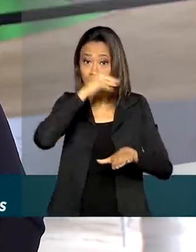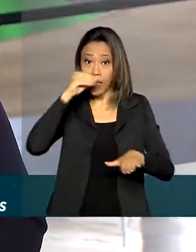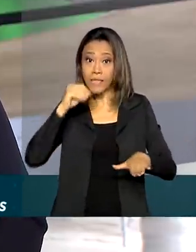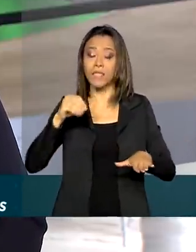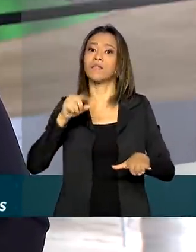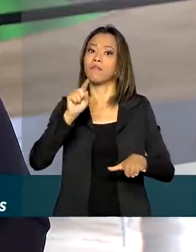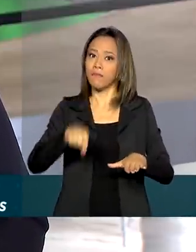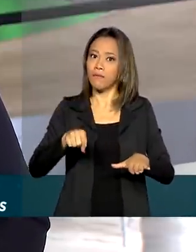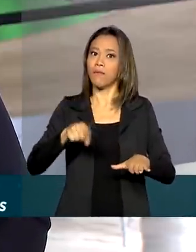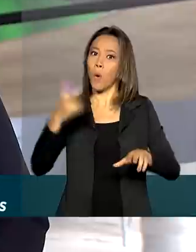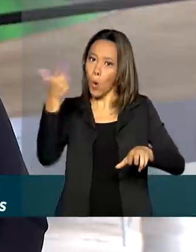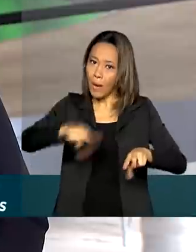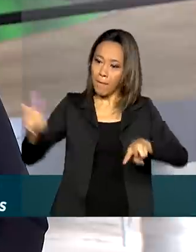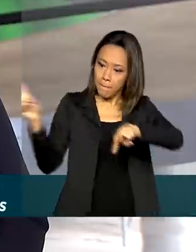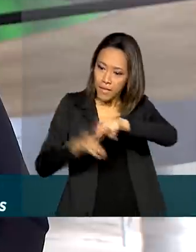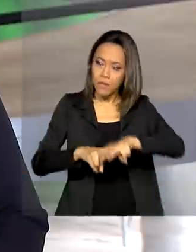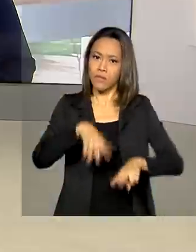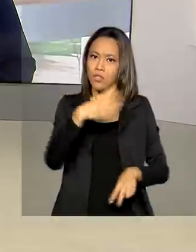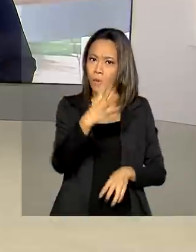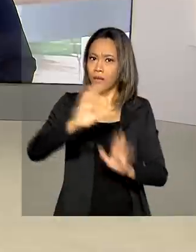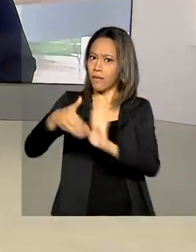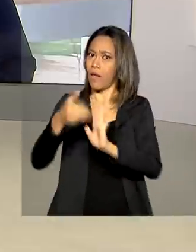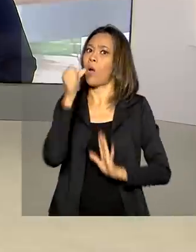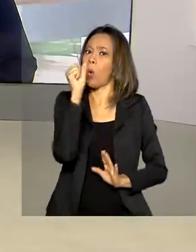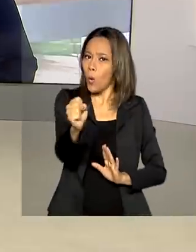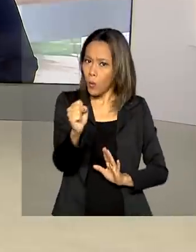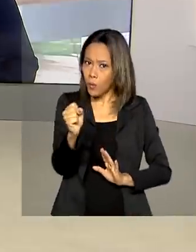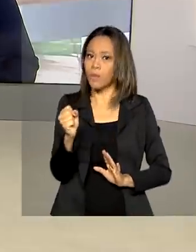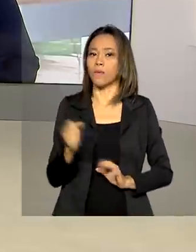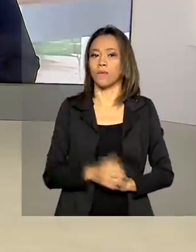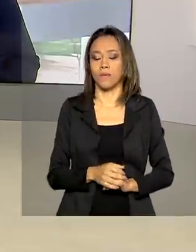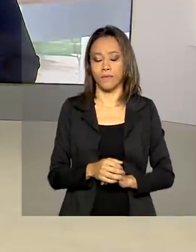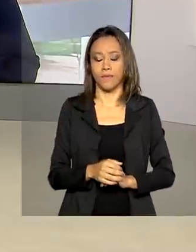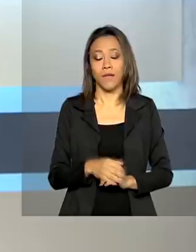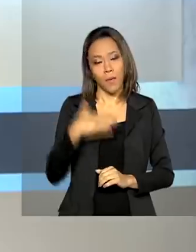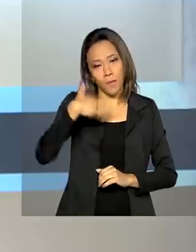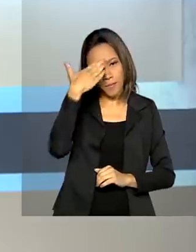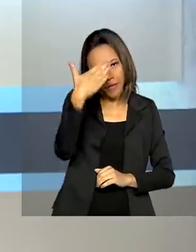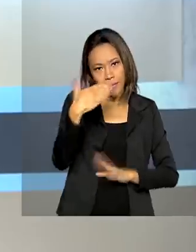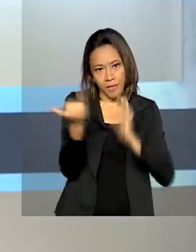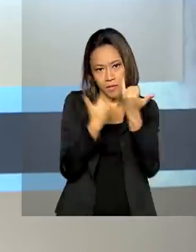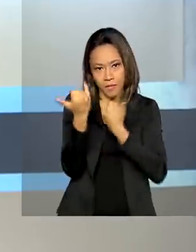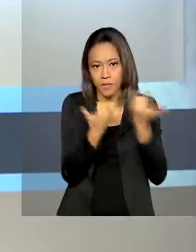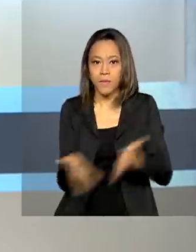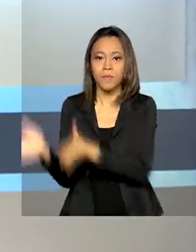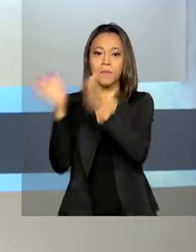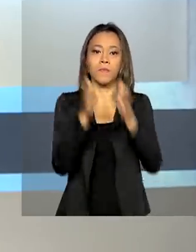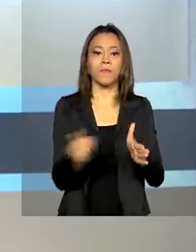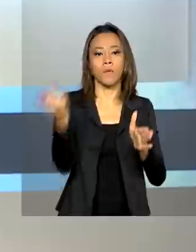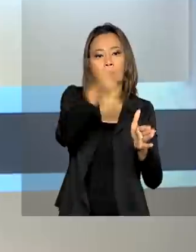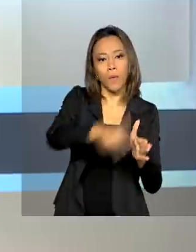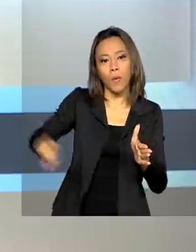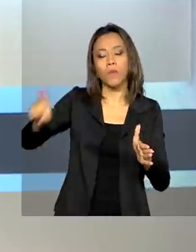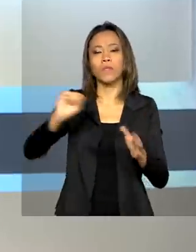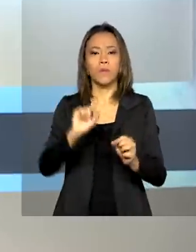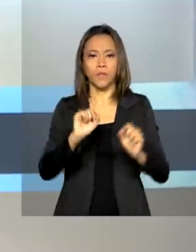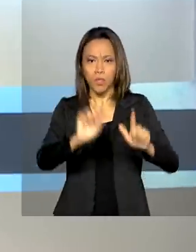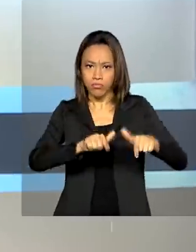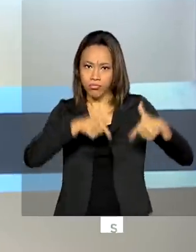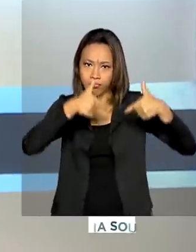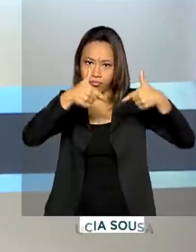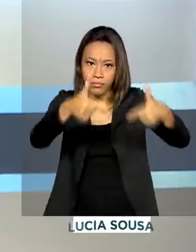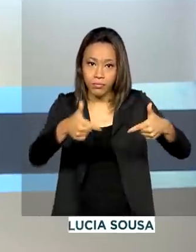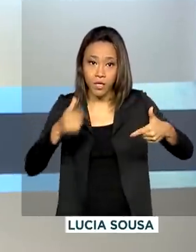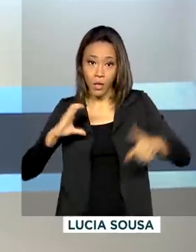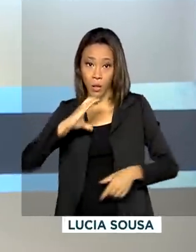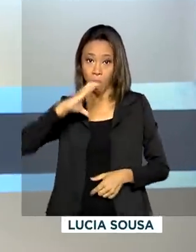a 8 anos de prisão. Renata. Tá certo, Márcia. Obrigada pelas suas informações. E olha, uma outra operação coordenada pelo Ministério